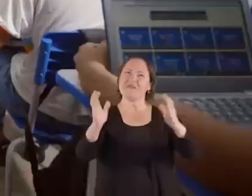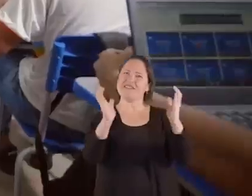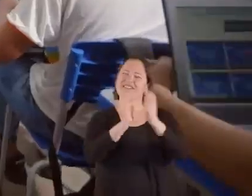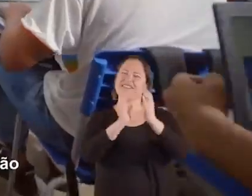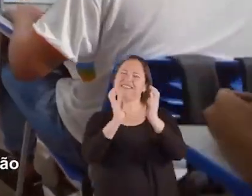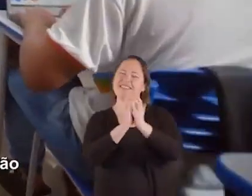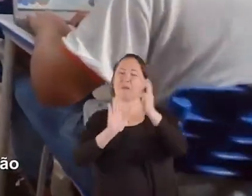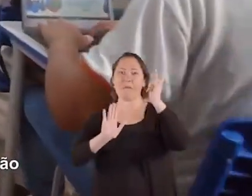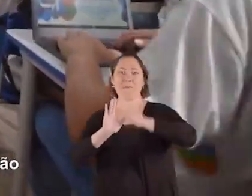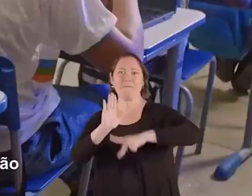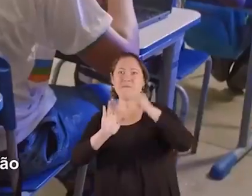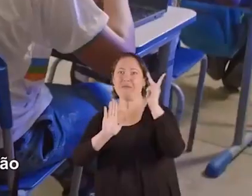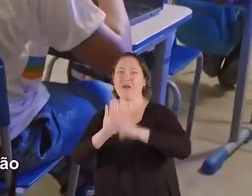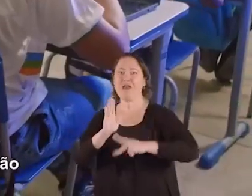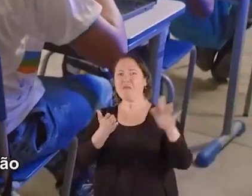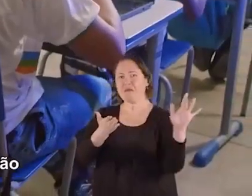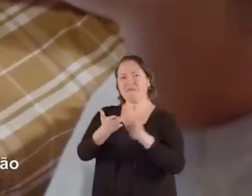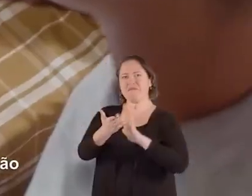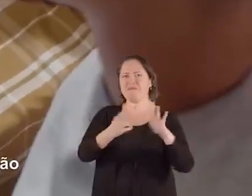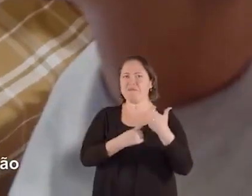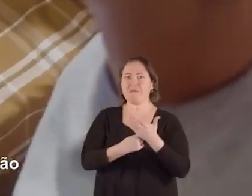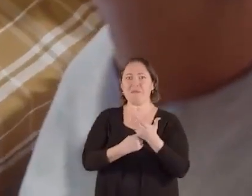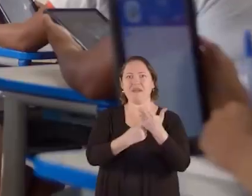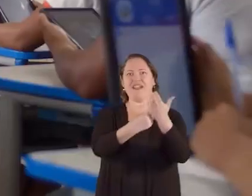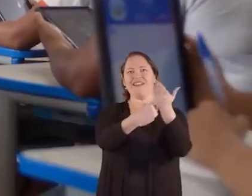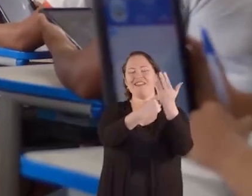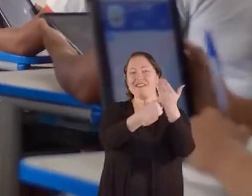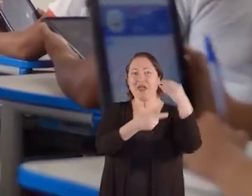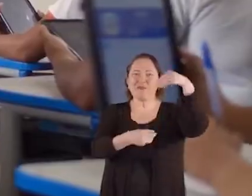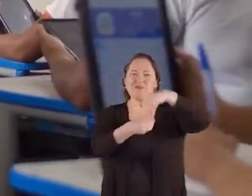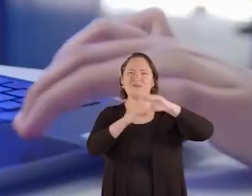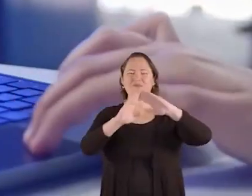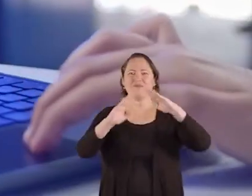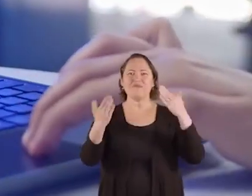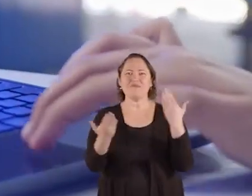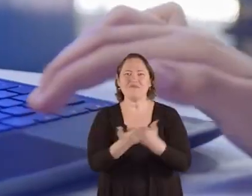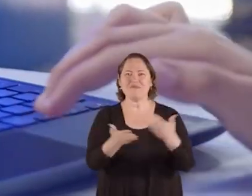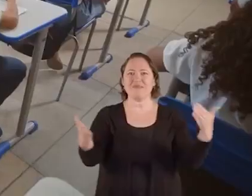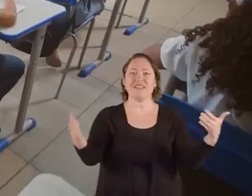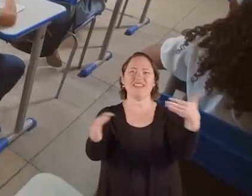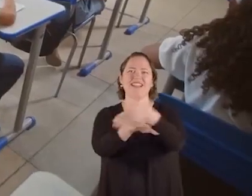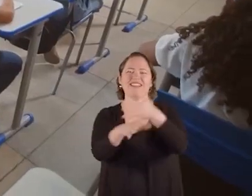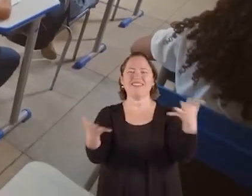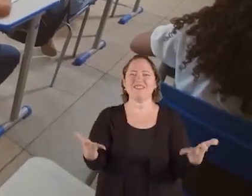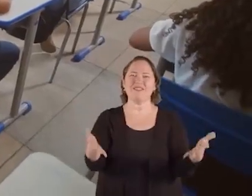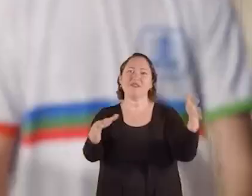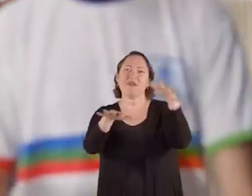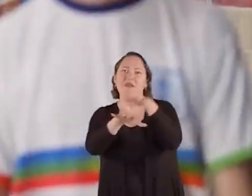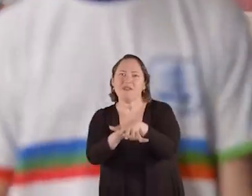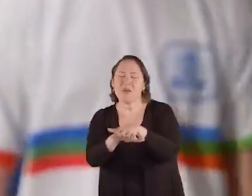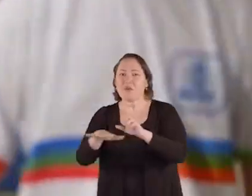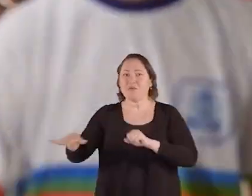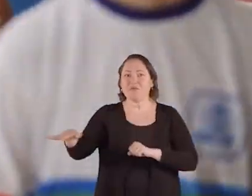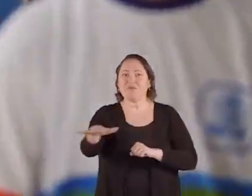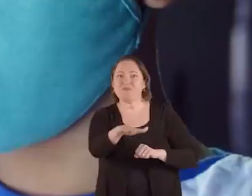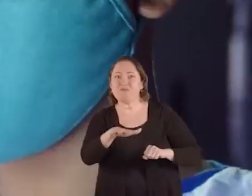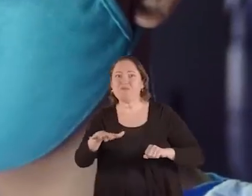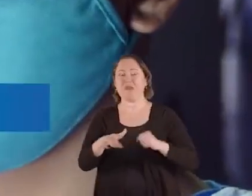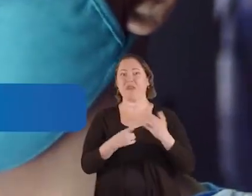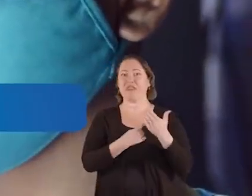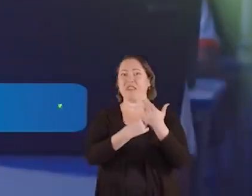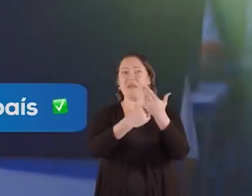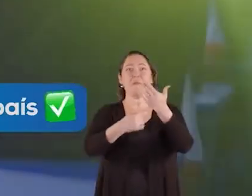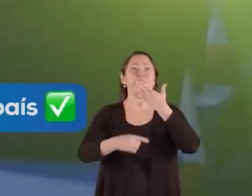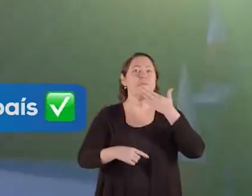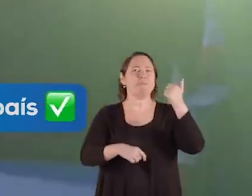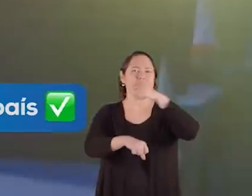Recife. Esse é o programa de transformação digital nas escolas. Acesse a inclusão para a rede